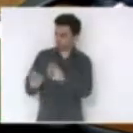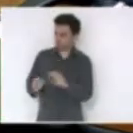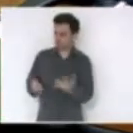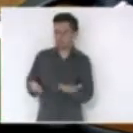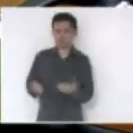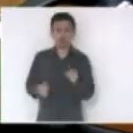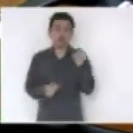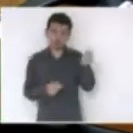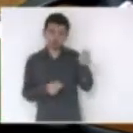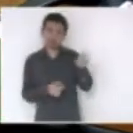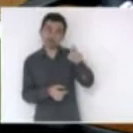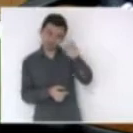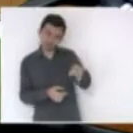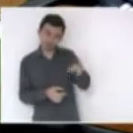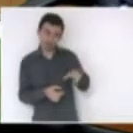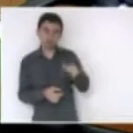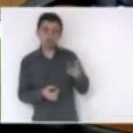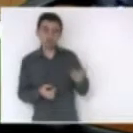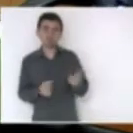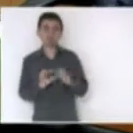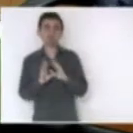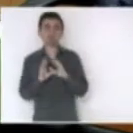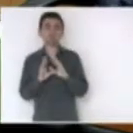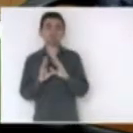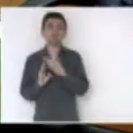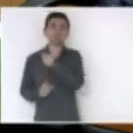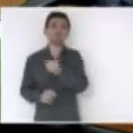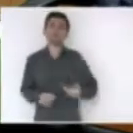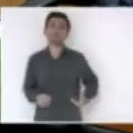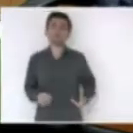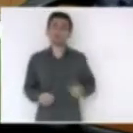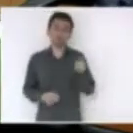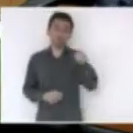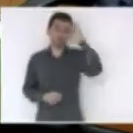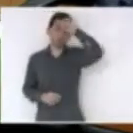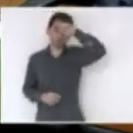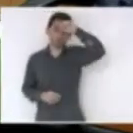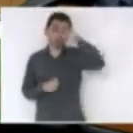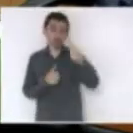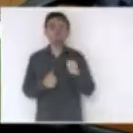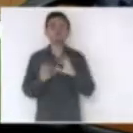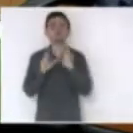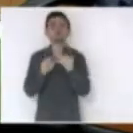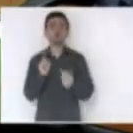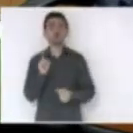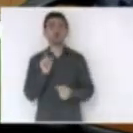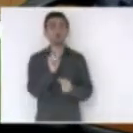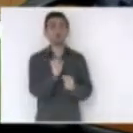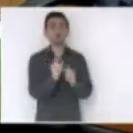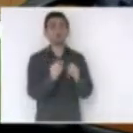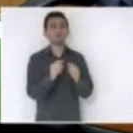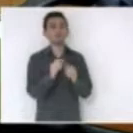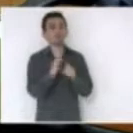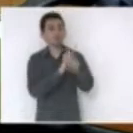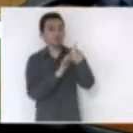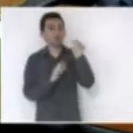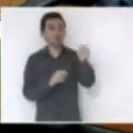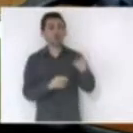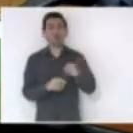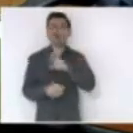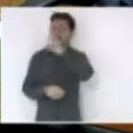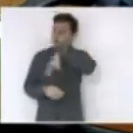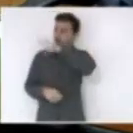você que tem razão então é assim o governador aprendeu bem isso e todo o cara que chega lá ele diz que tem razão